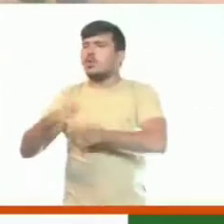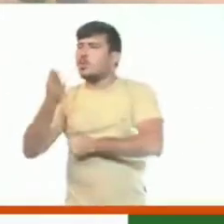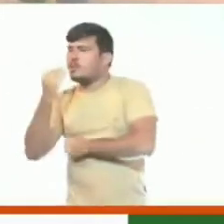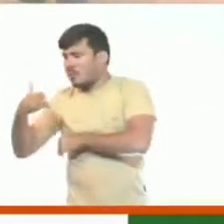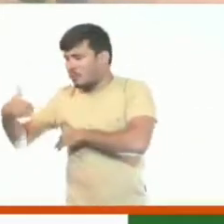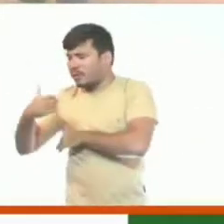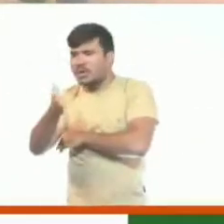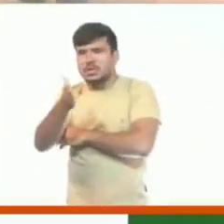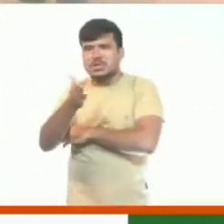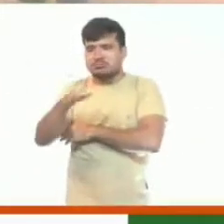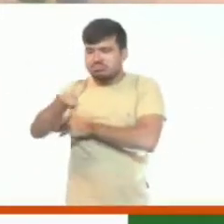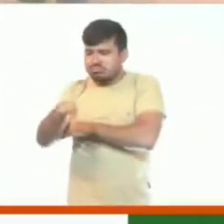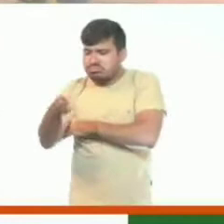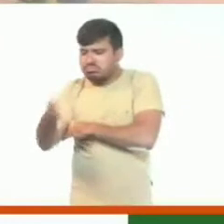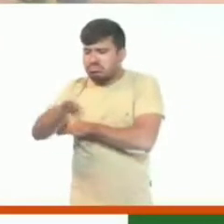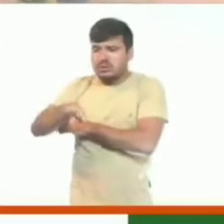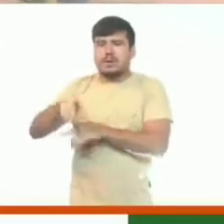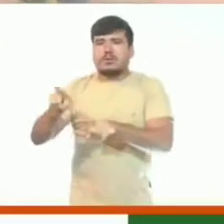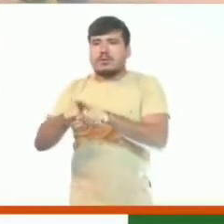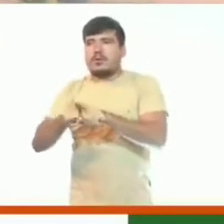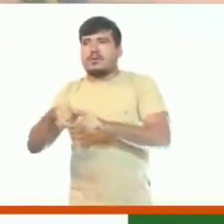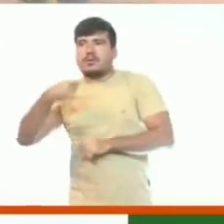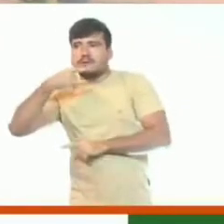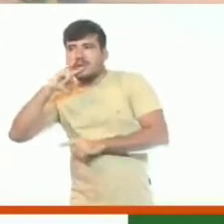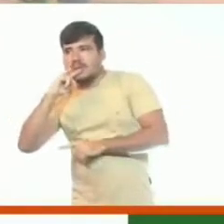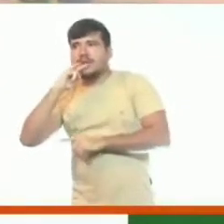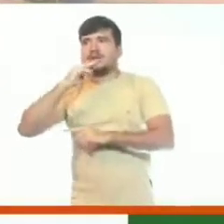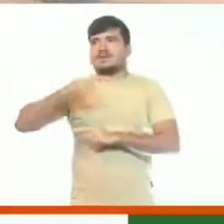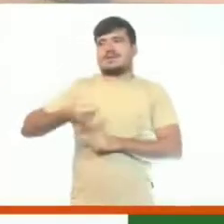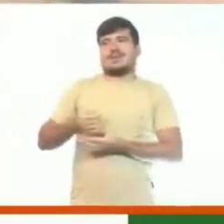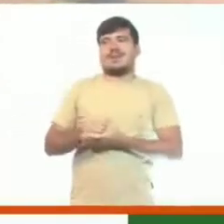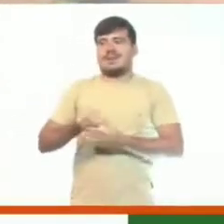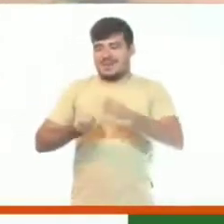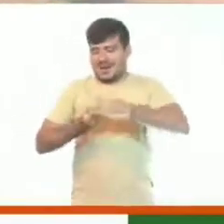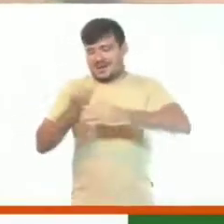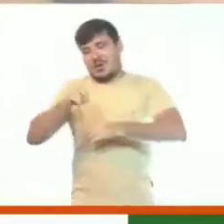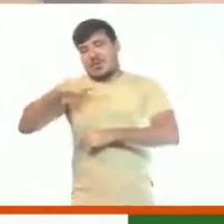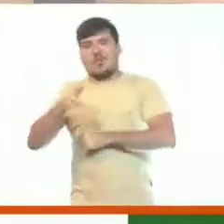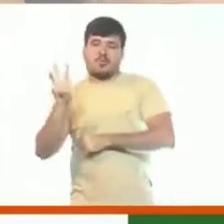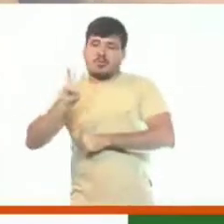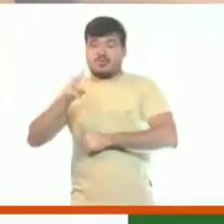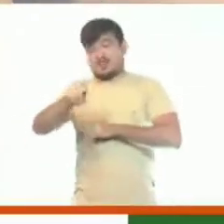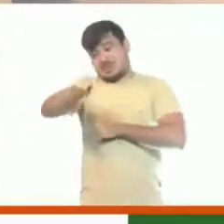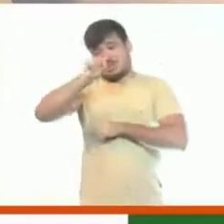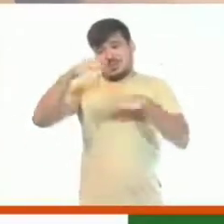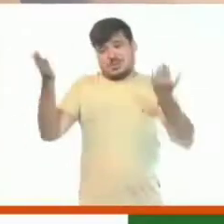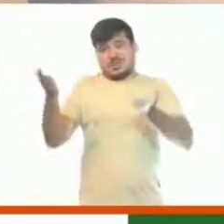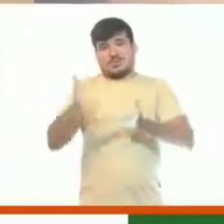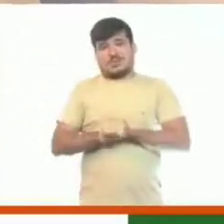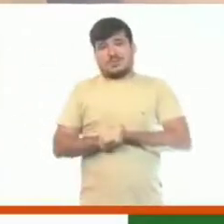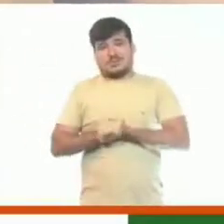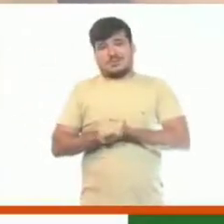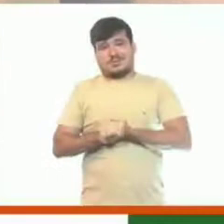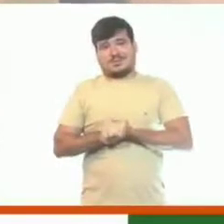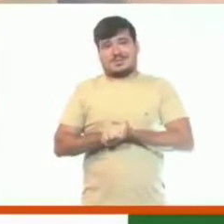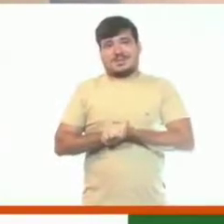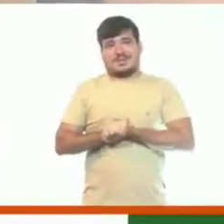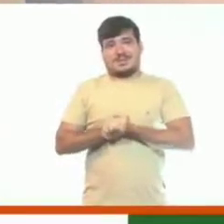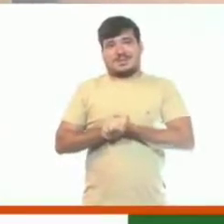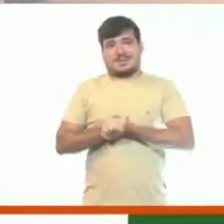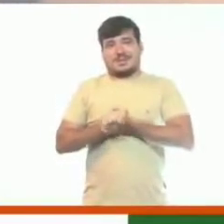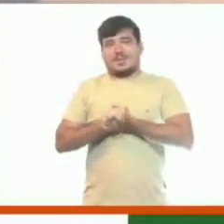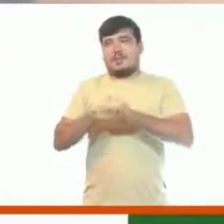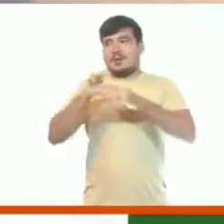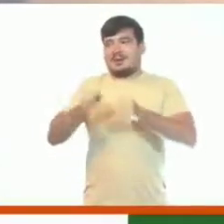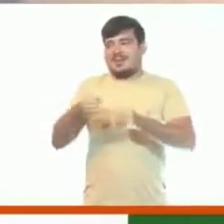assado, uma cerveja, uma cachaça ou um uísque, que preferir. Ô, rapaz. Está fazendo esse convite na